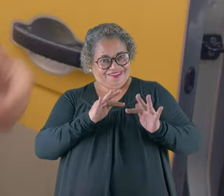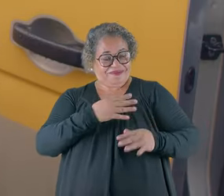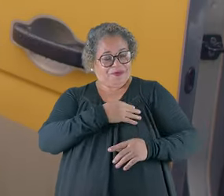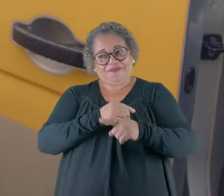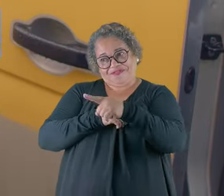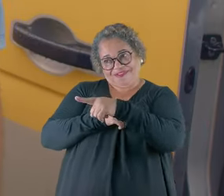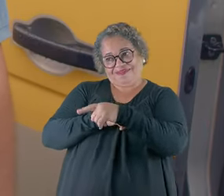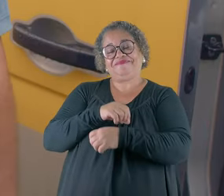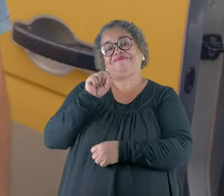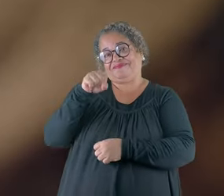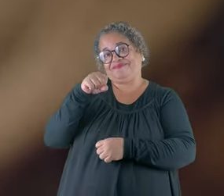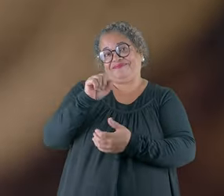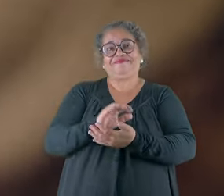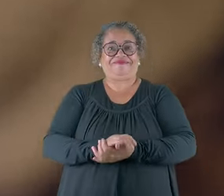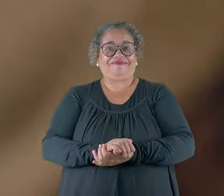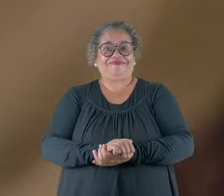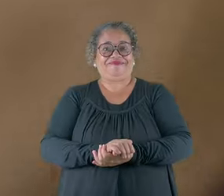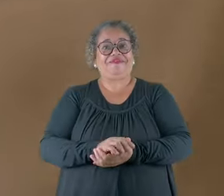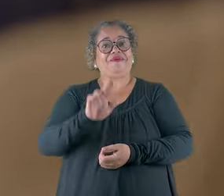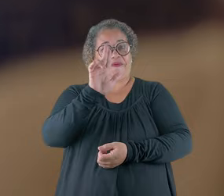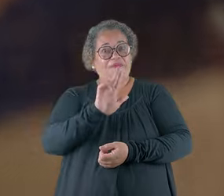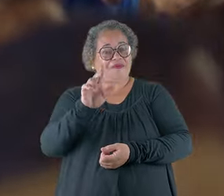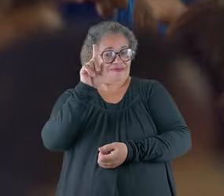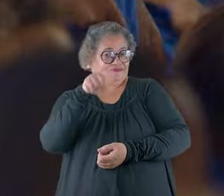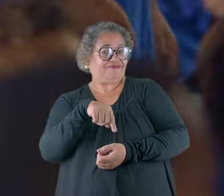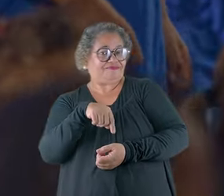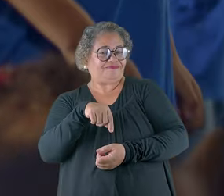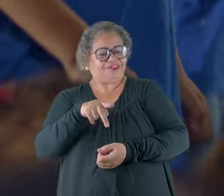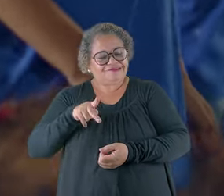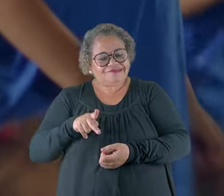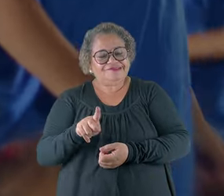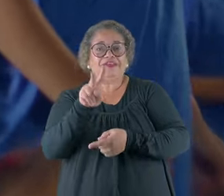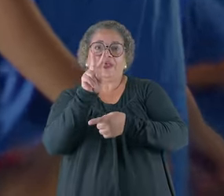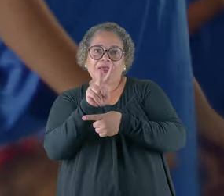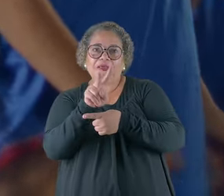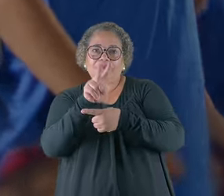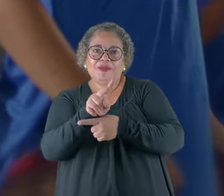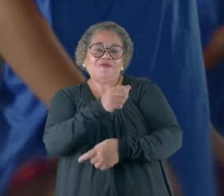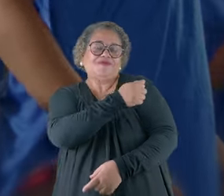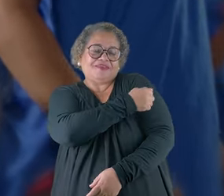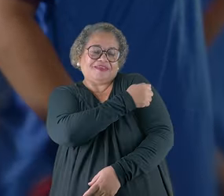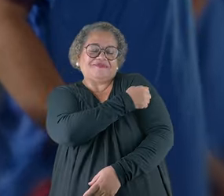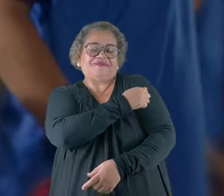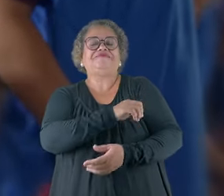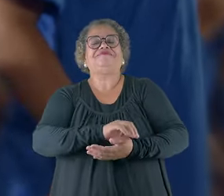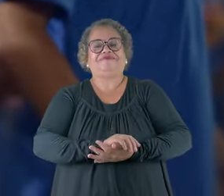acontecendo para o filhão, dona Márcia? Em Uberlândia é assim, toda hora é hora de cuidar dos nossos alunos. Obrigado.